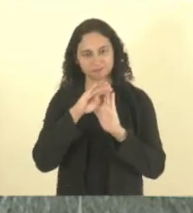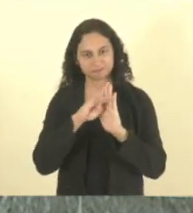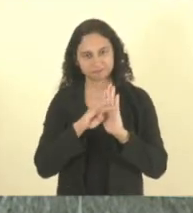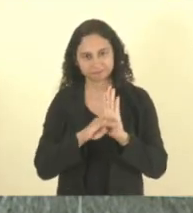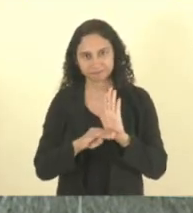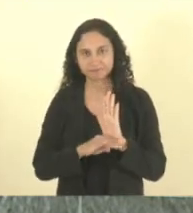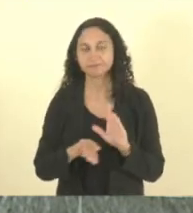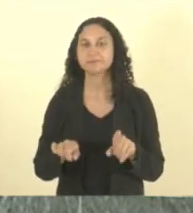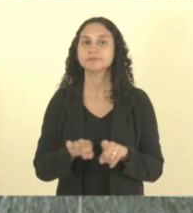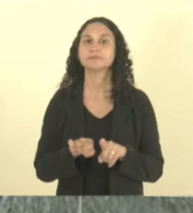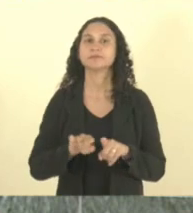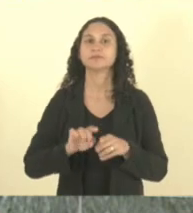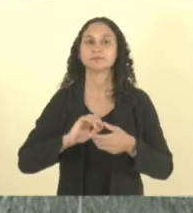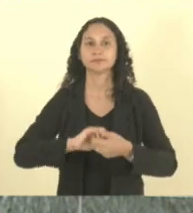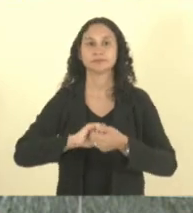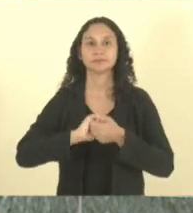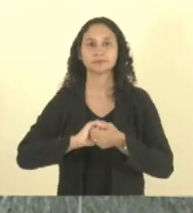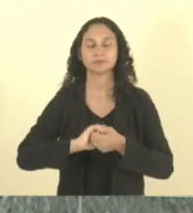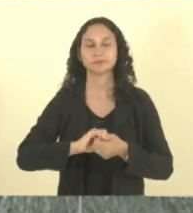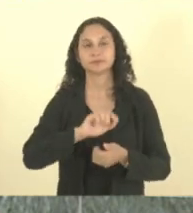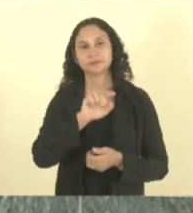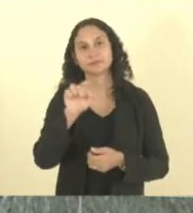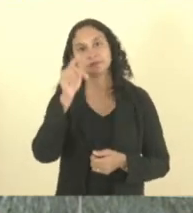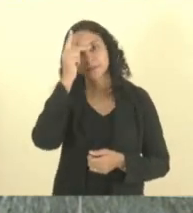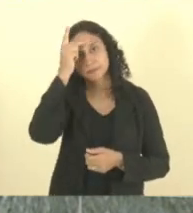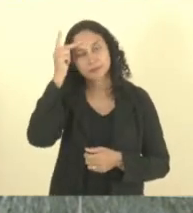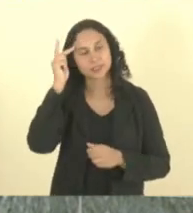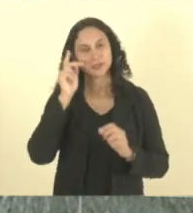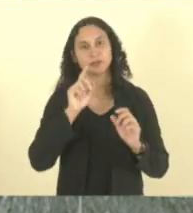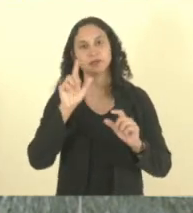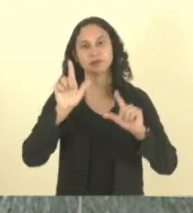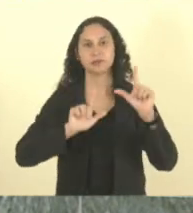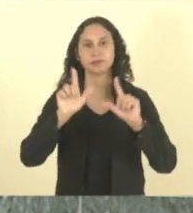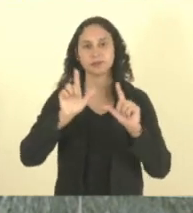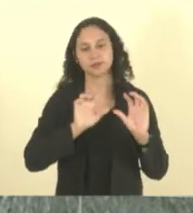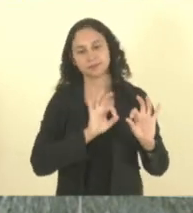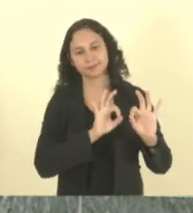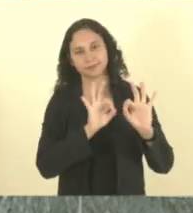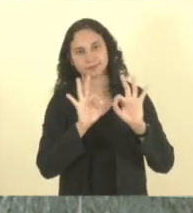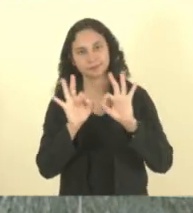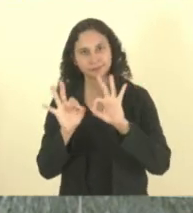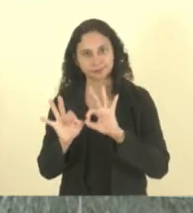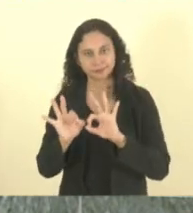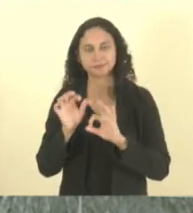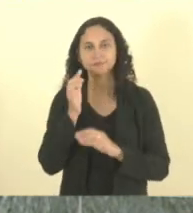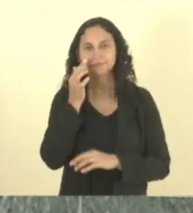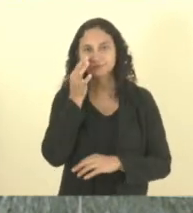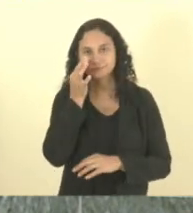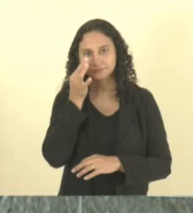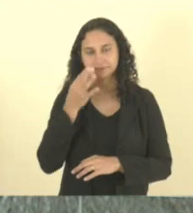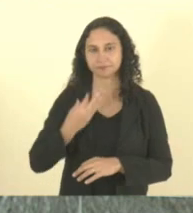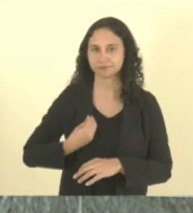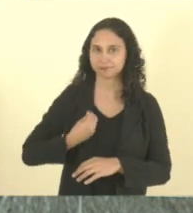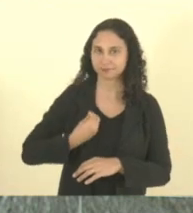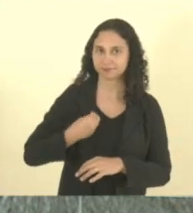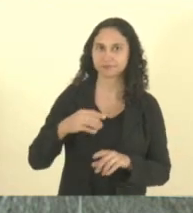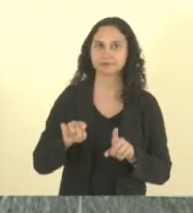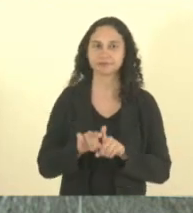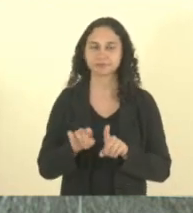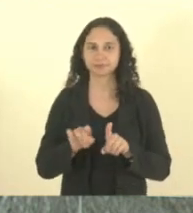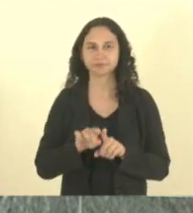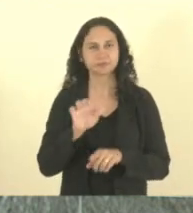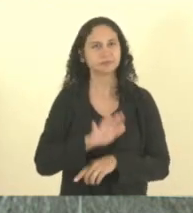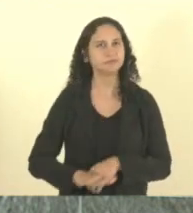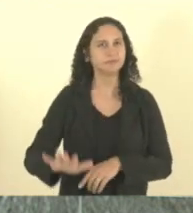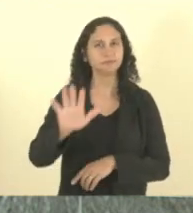E cumprimento também a TV Assembleia, servidores da TV Assembleia, que transmitem essa reunião da Comissão ao vivo e todos os cidadãos do Estado do Espírito Santo